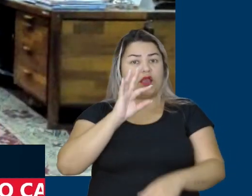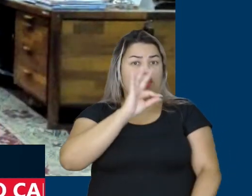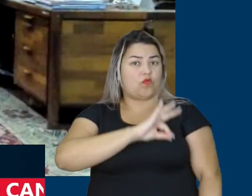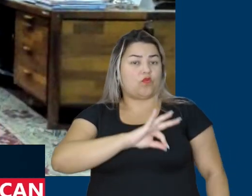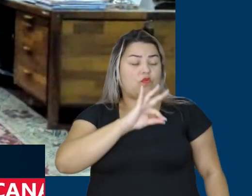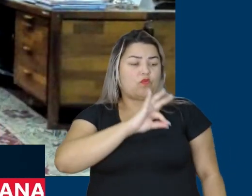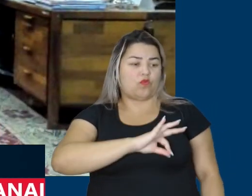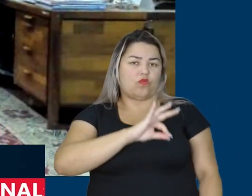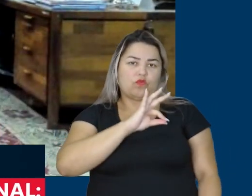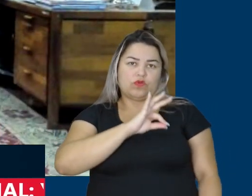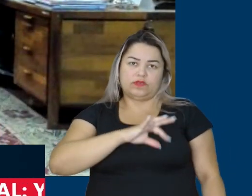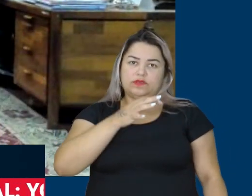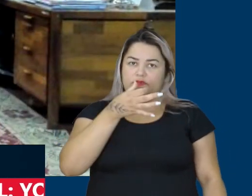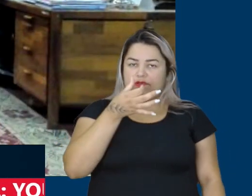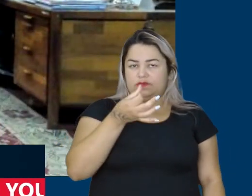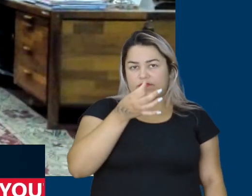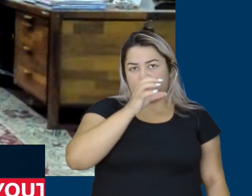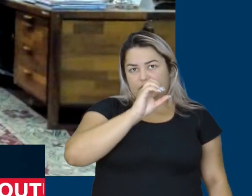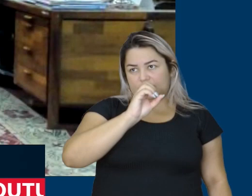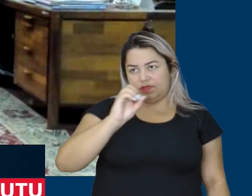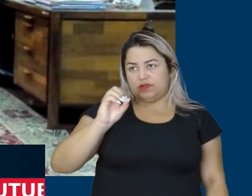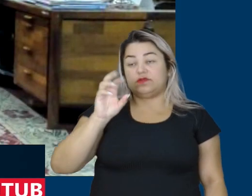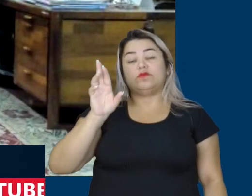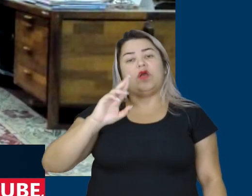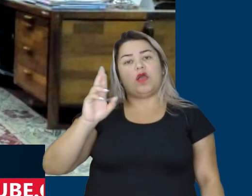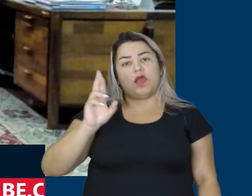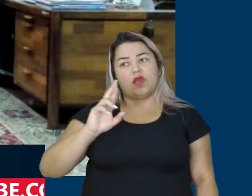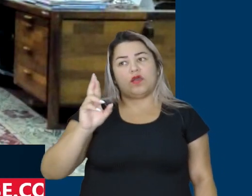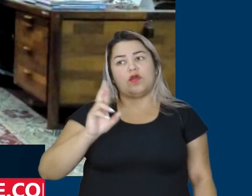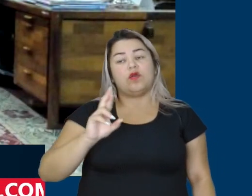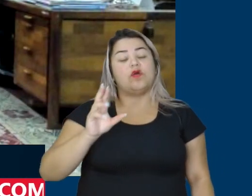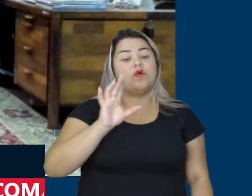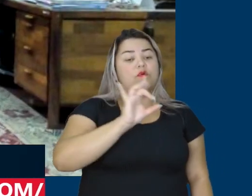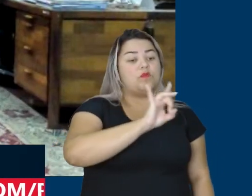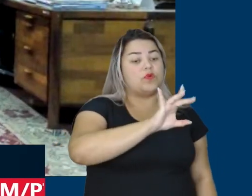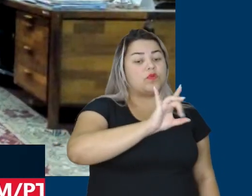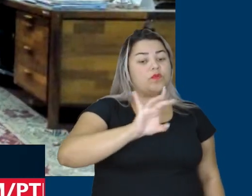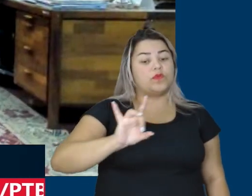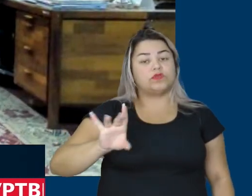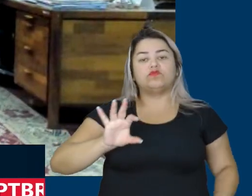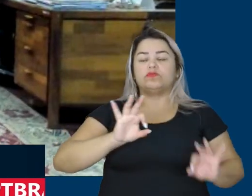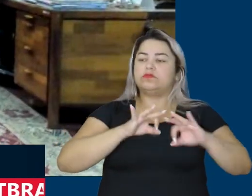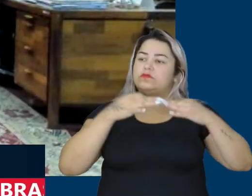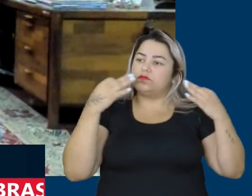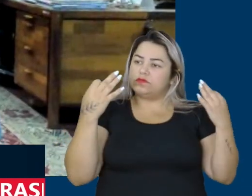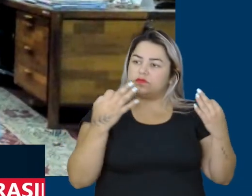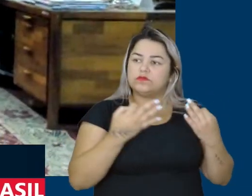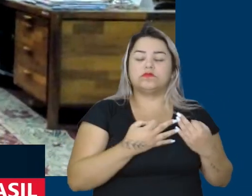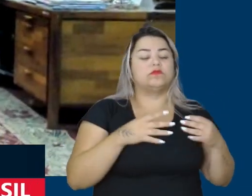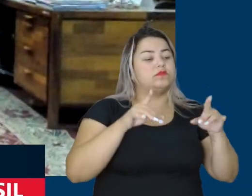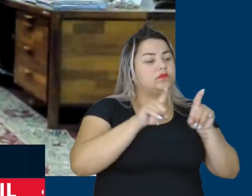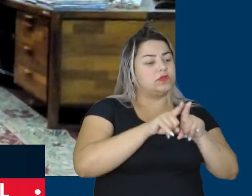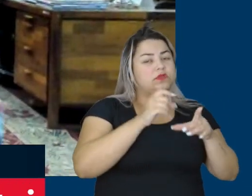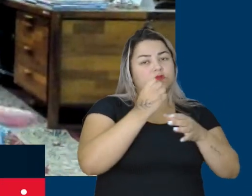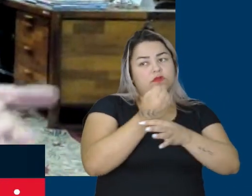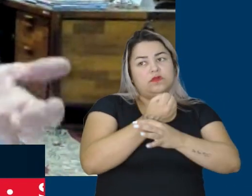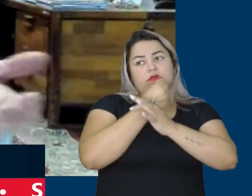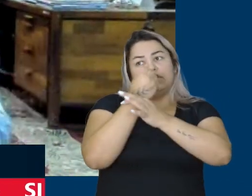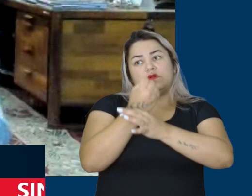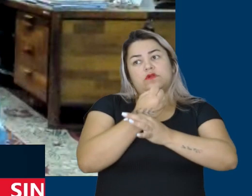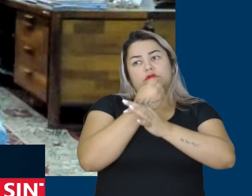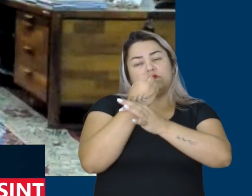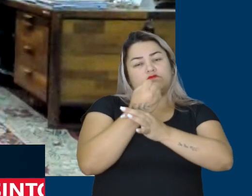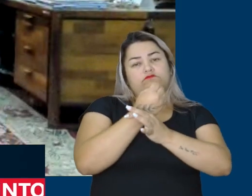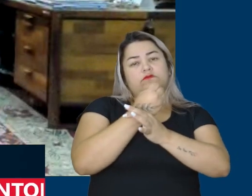capita de R$ 600,00 por membro da família, tem uma transição de segurança, um colchão de